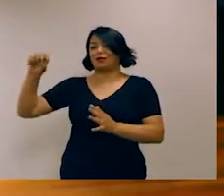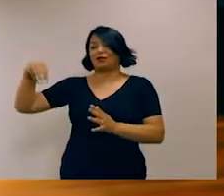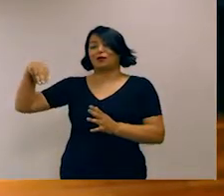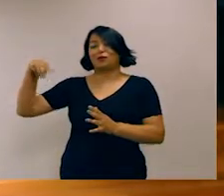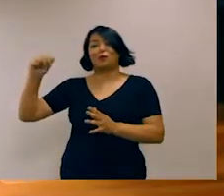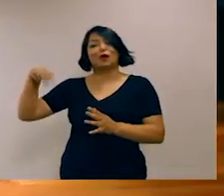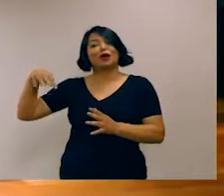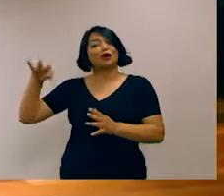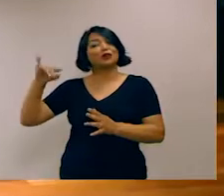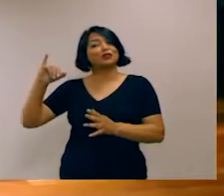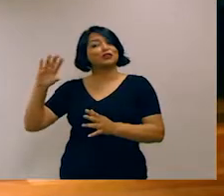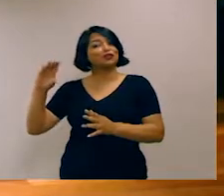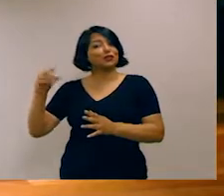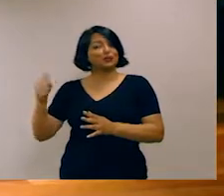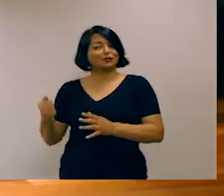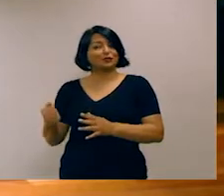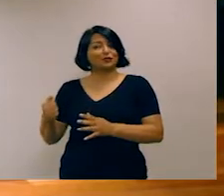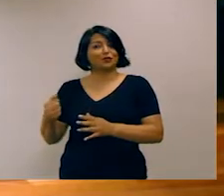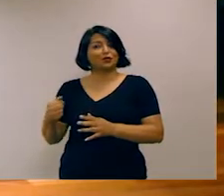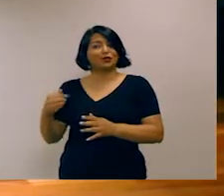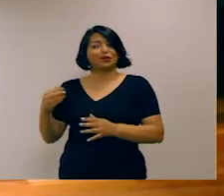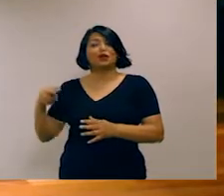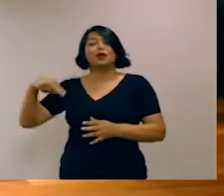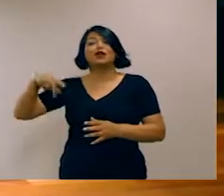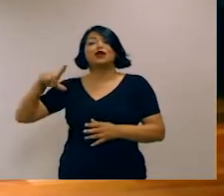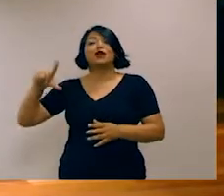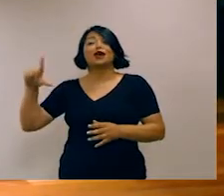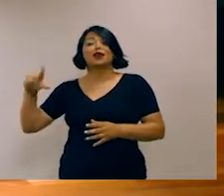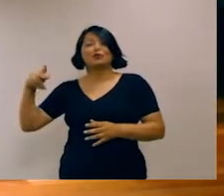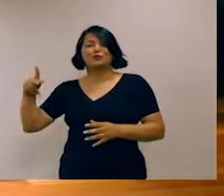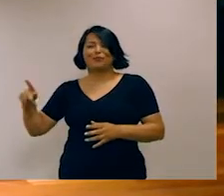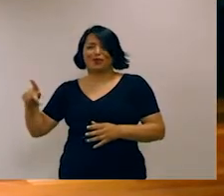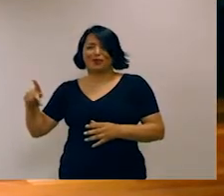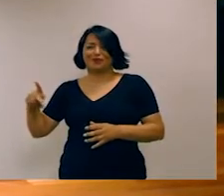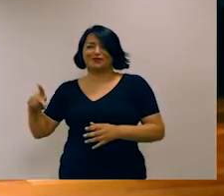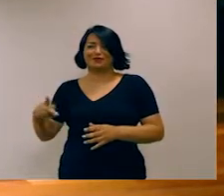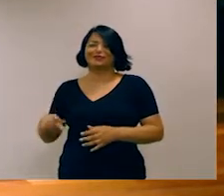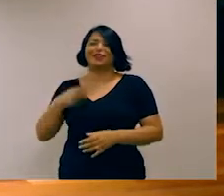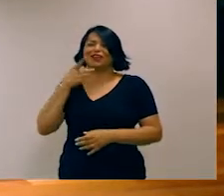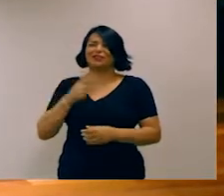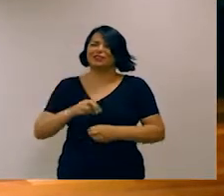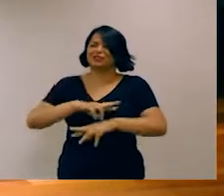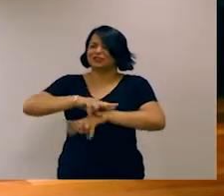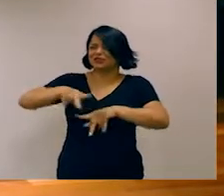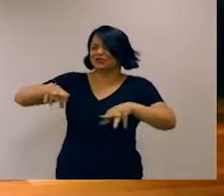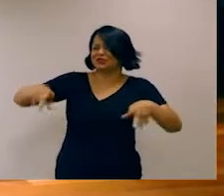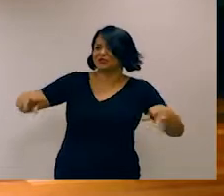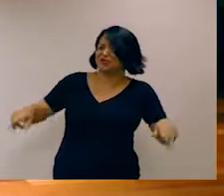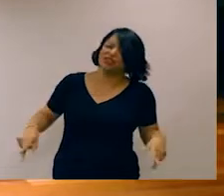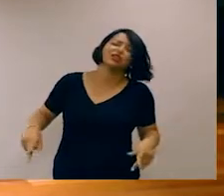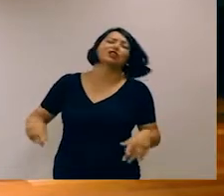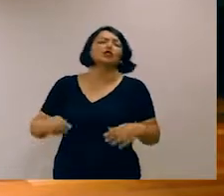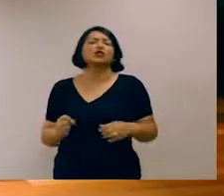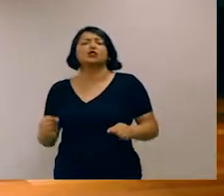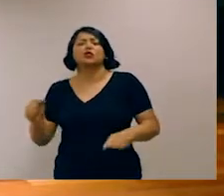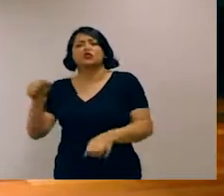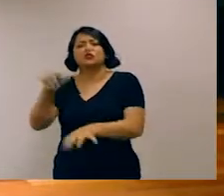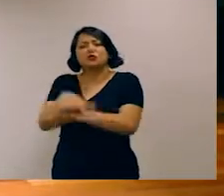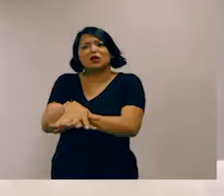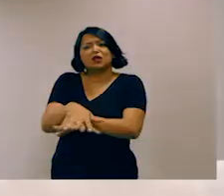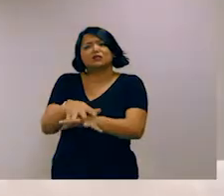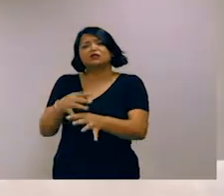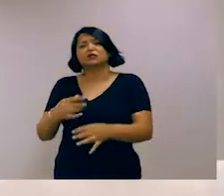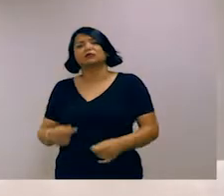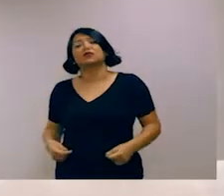Então, tudo que nós falamos de NLP apresentava diversas aplicações. Então, não vou mais tanto repetir as aplicações, só focar nos